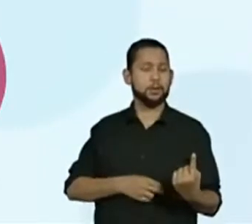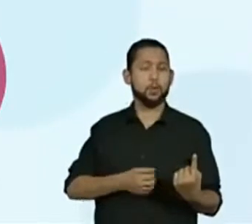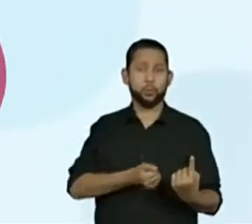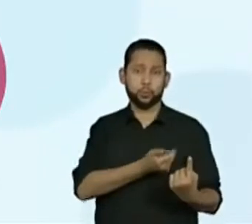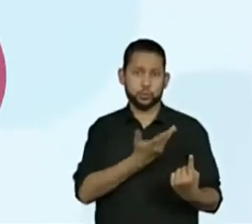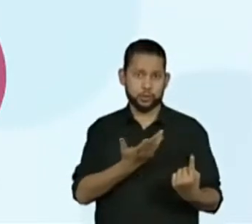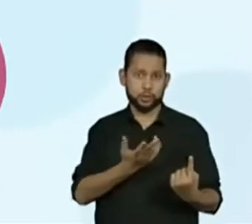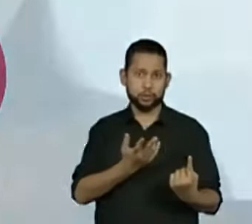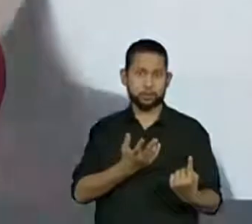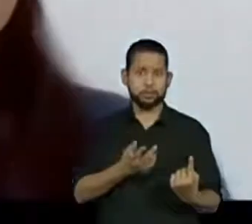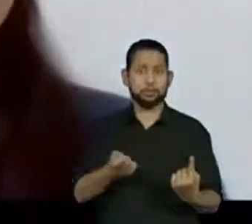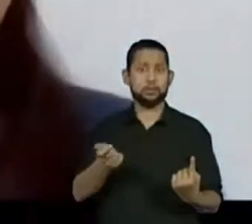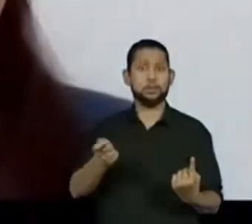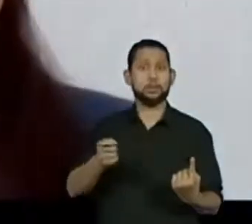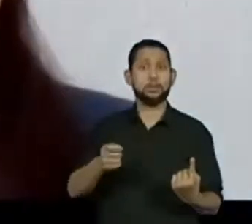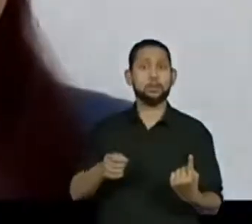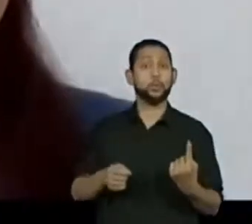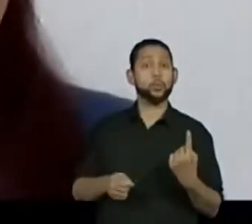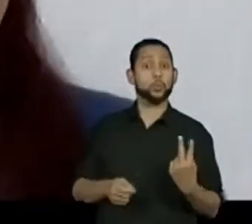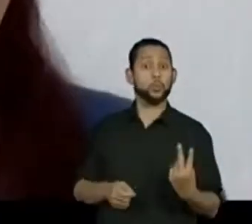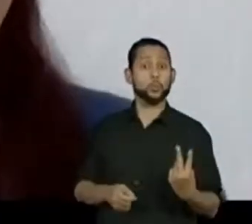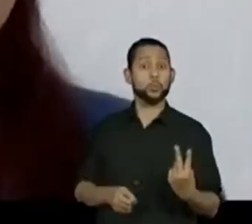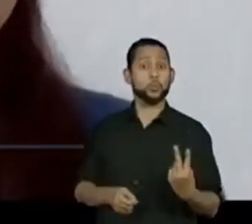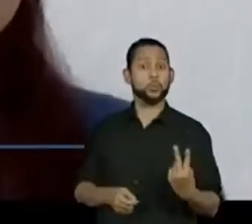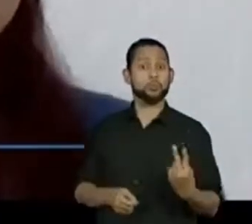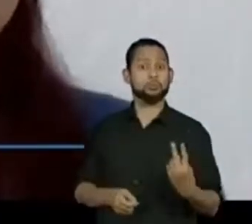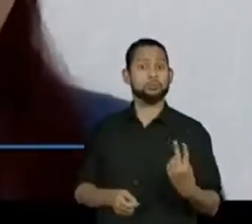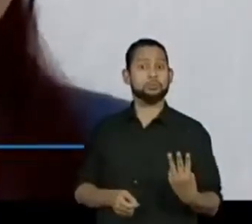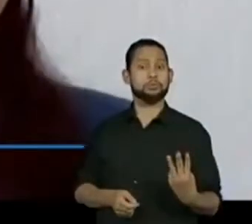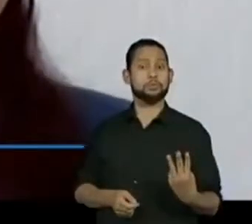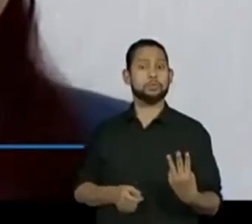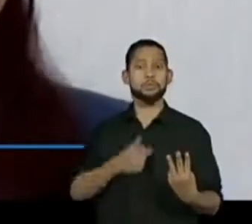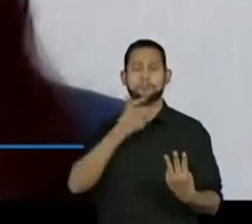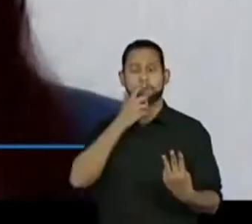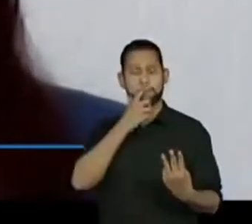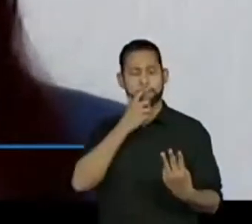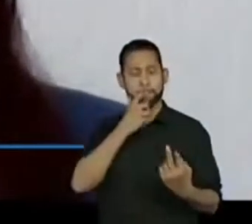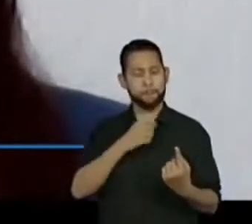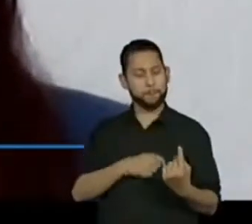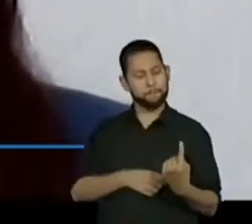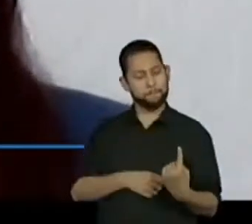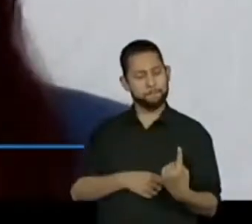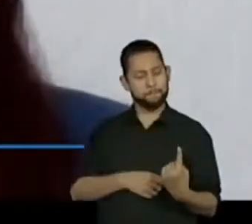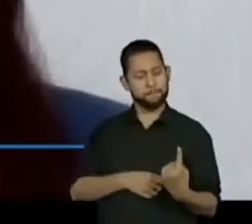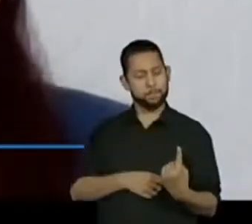receita? Duas receitas? Como é que a gente pode chamar isso?